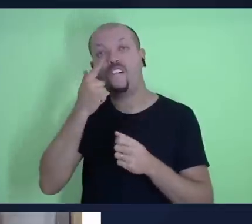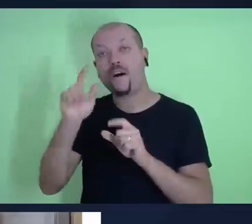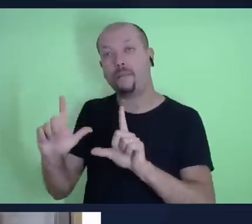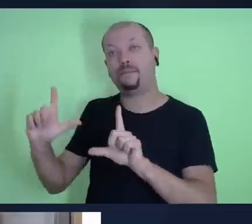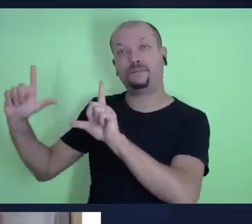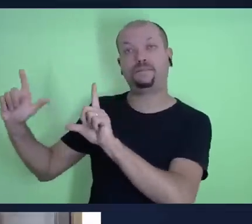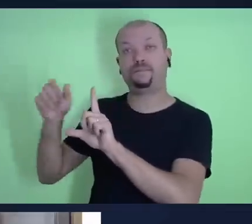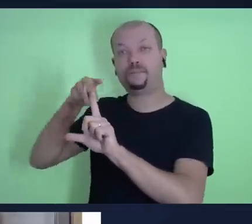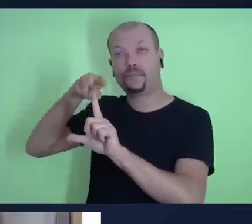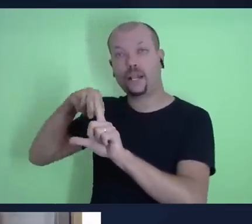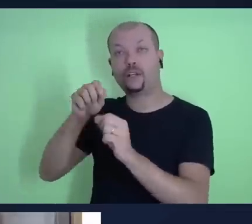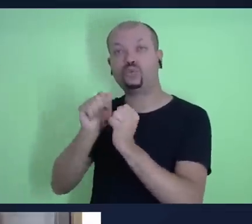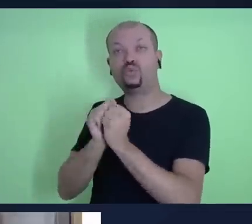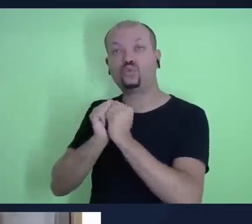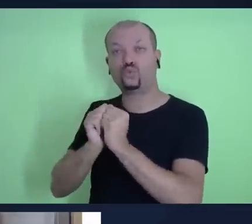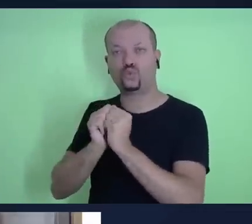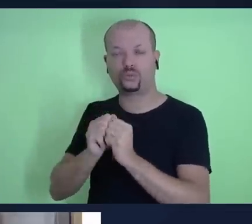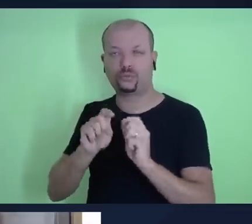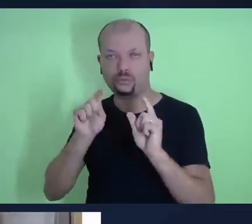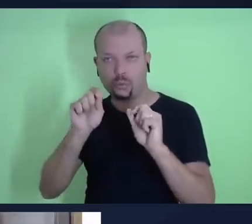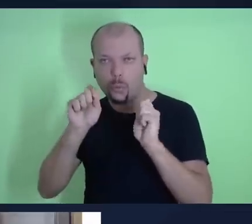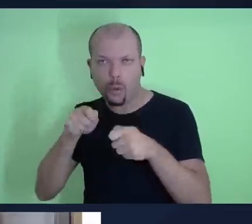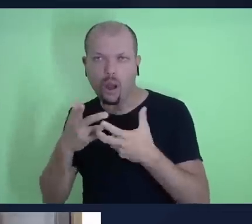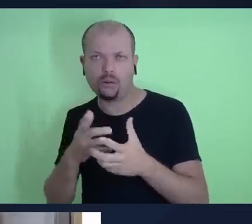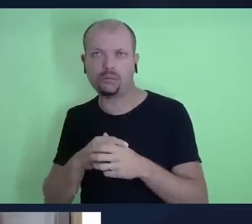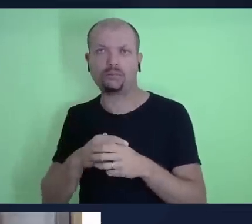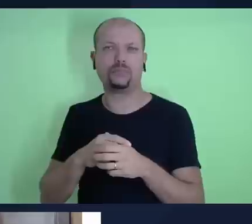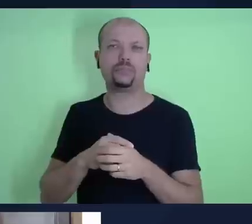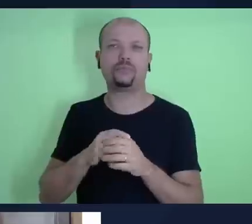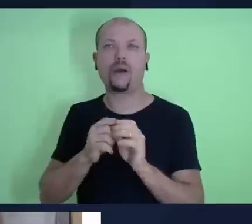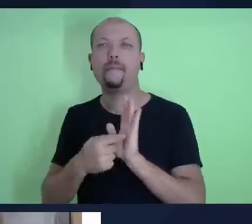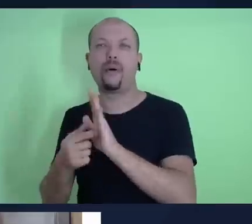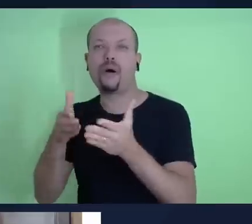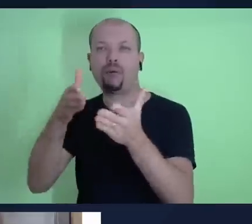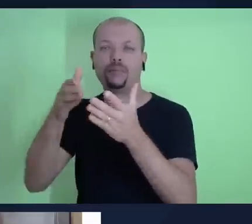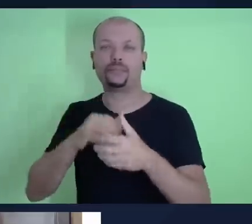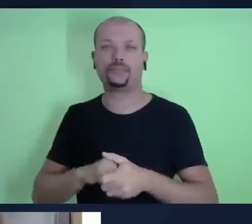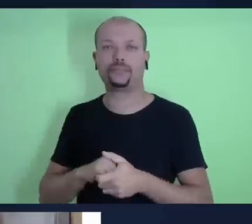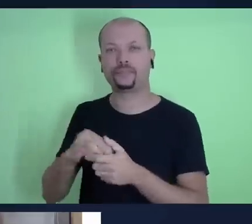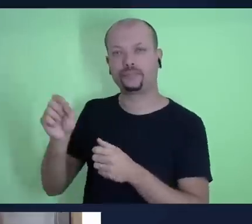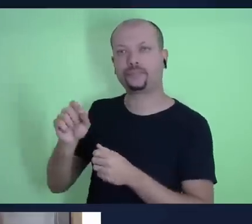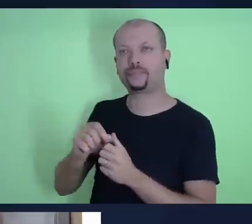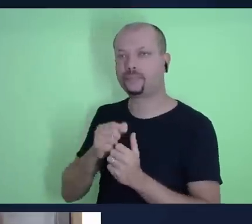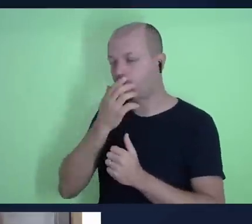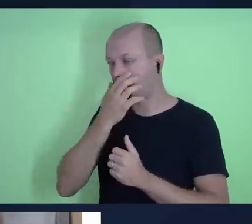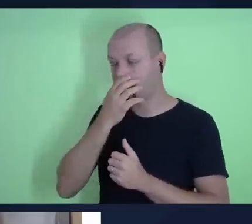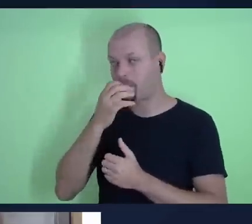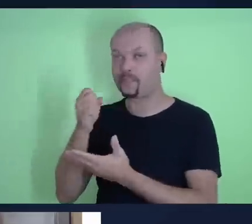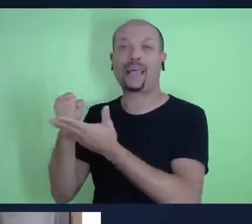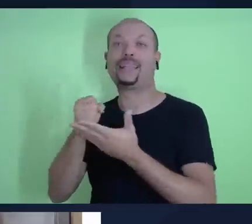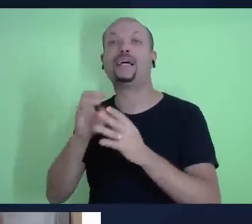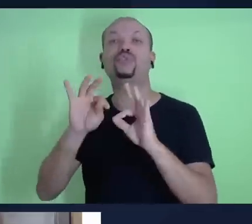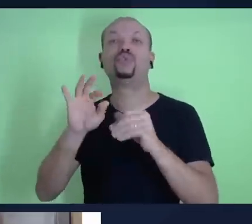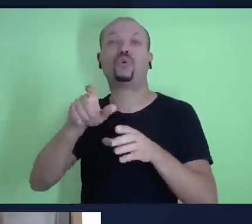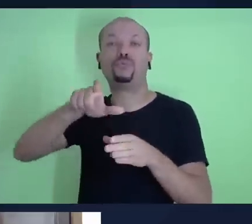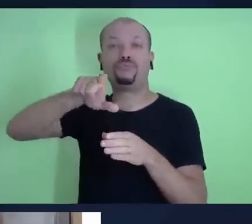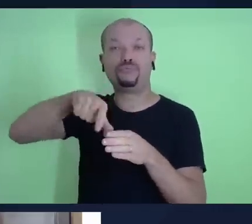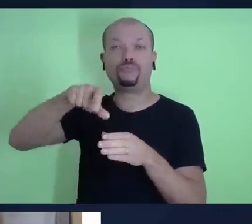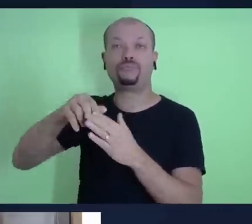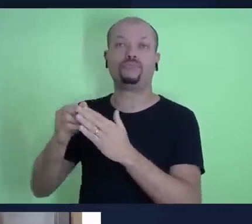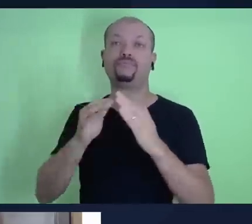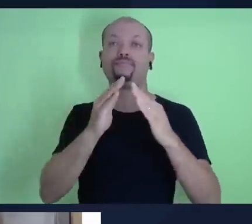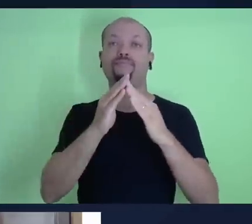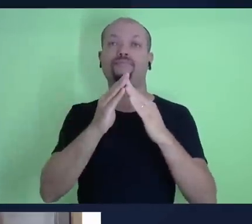o verso que vai dar esse norte pra nós, lá está escrito assim. Tragam todos os dízimos a casa do